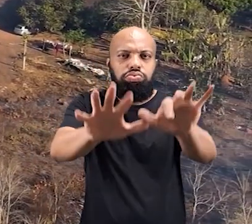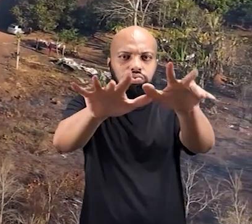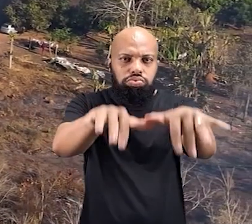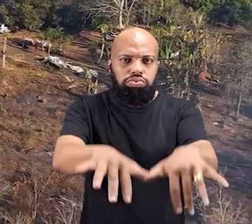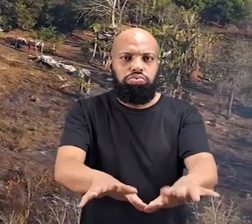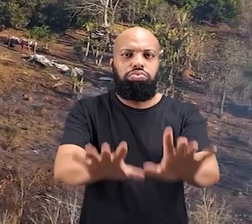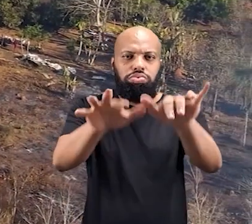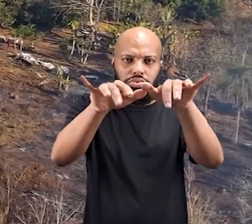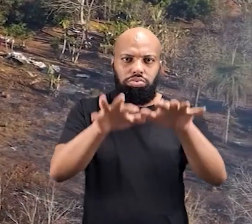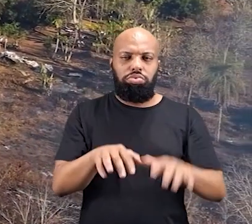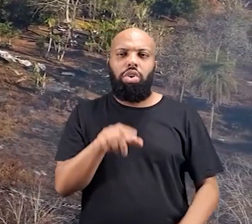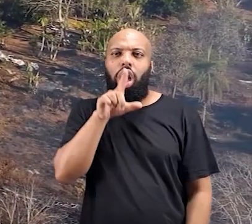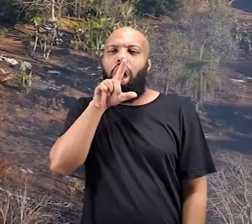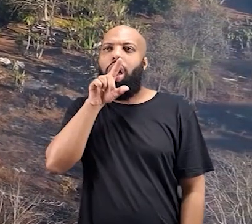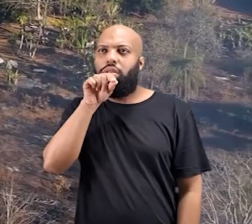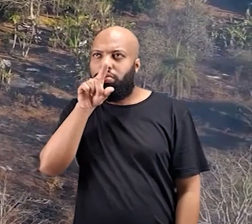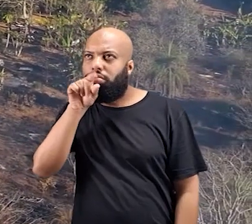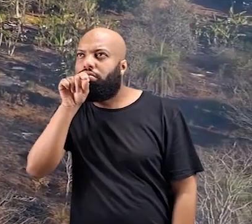A RELAXA A A RELAXA